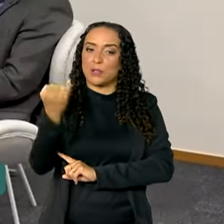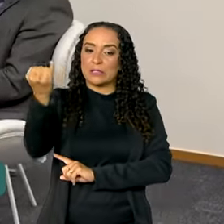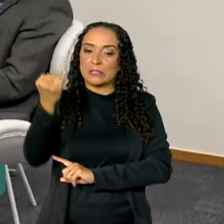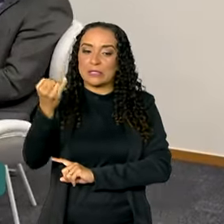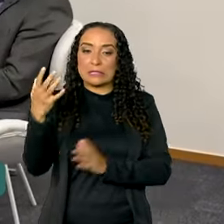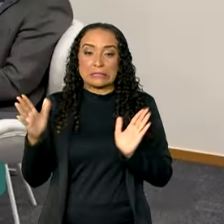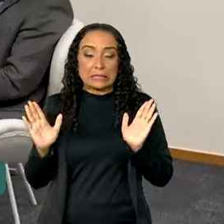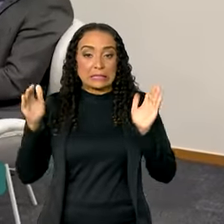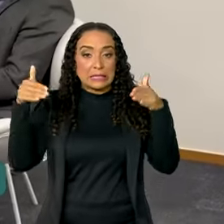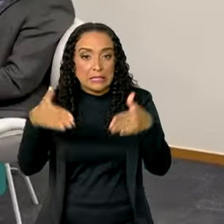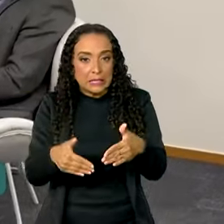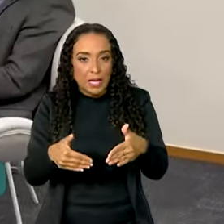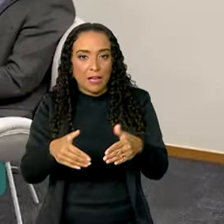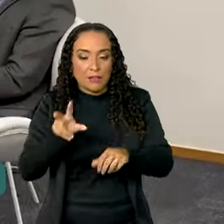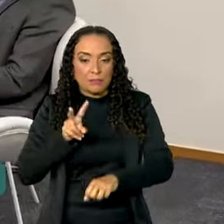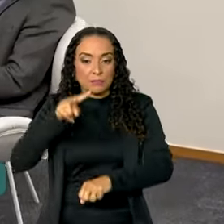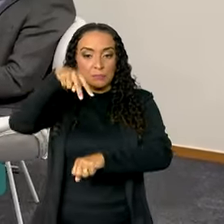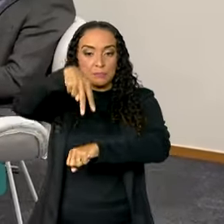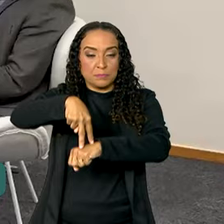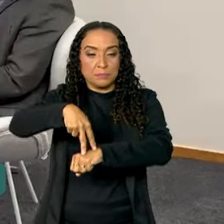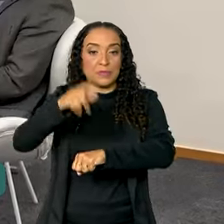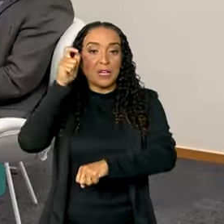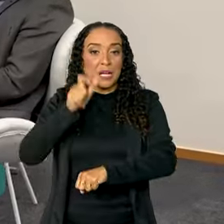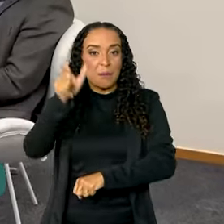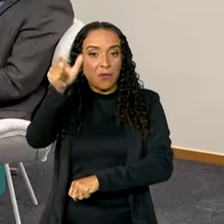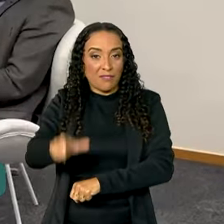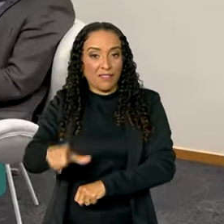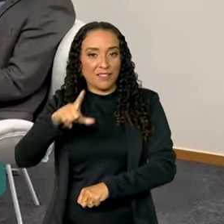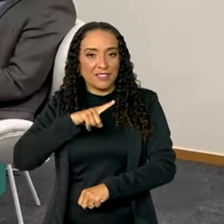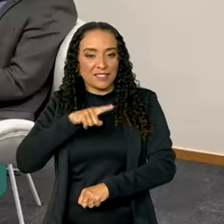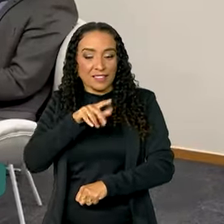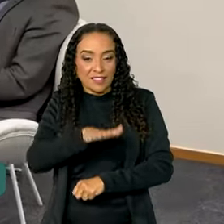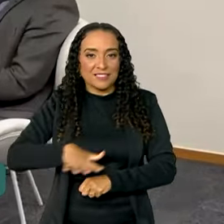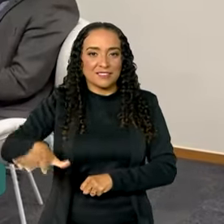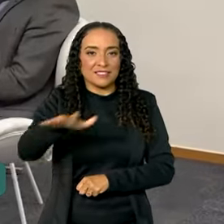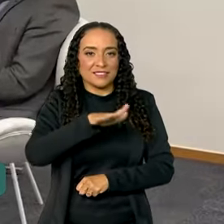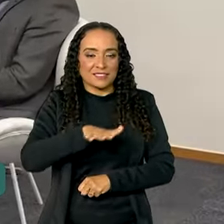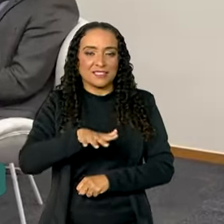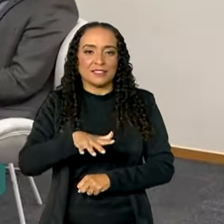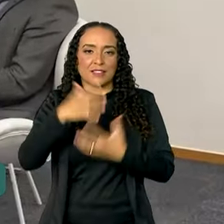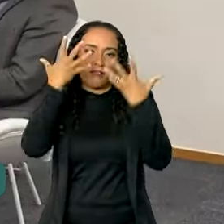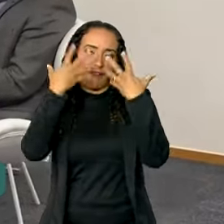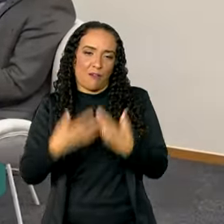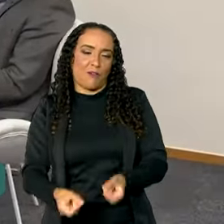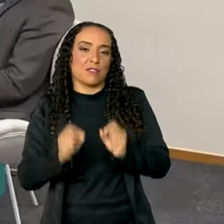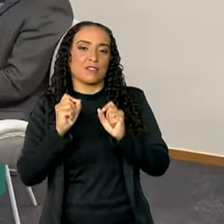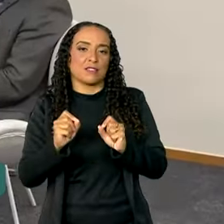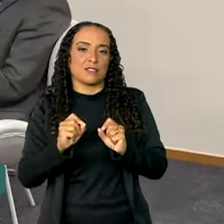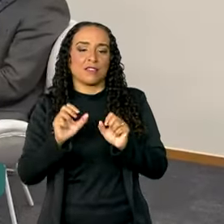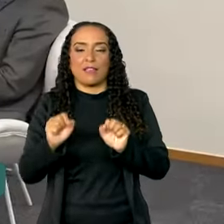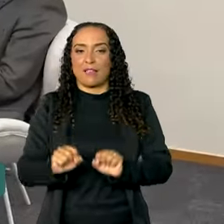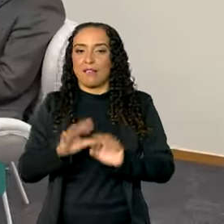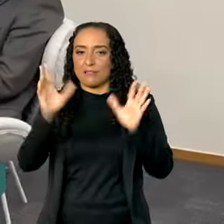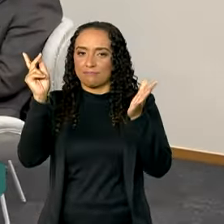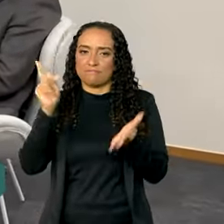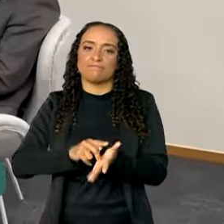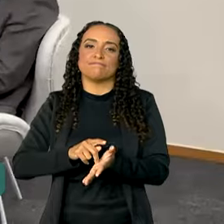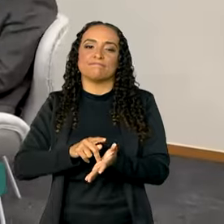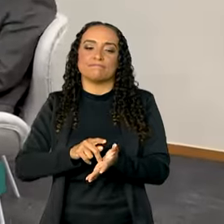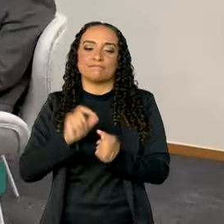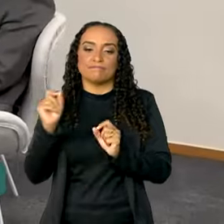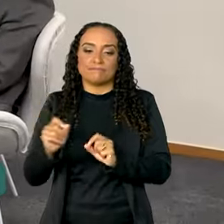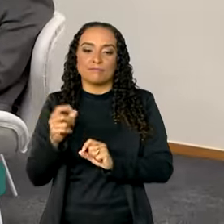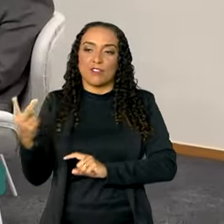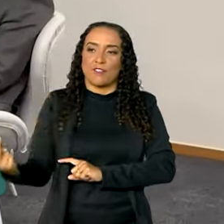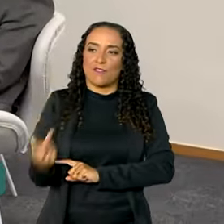central, o protagonismo que a mulher tem na arcoicultura. Reconhecer, evidenciar, dar luz,